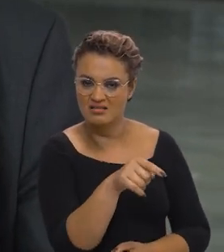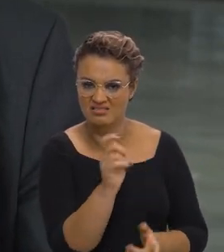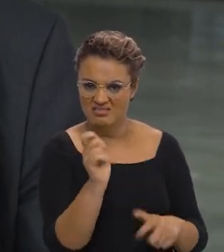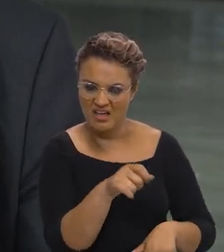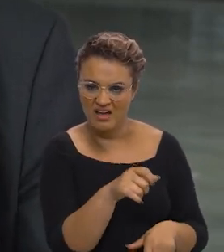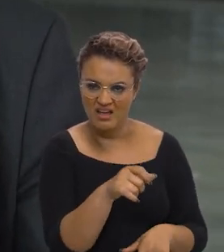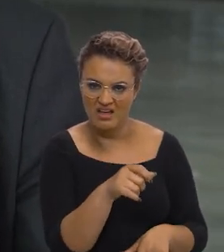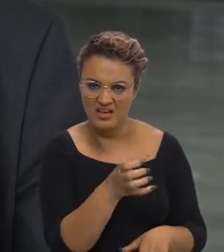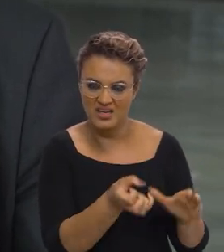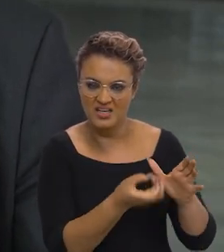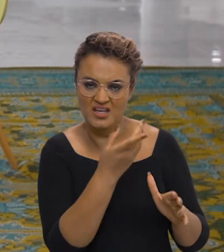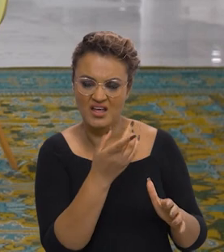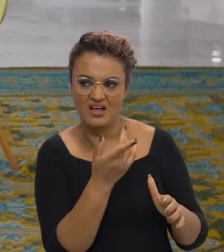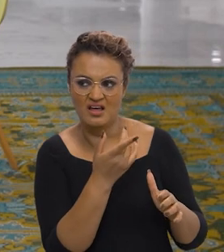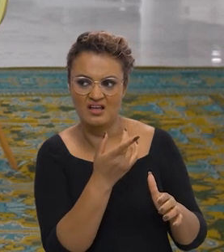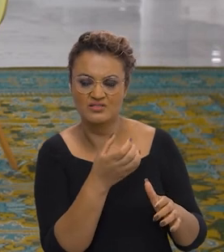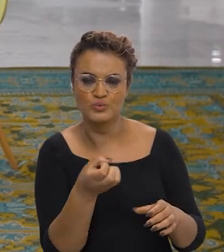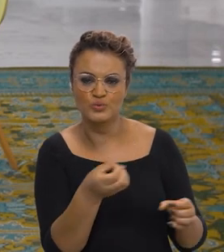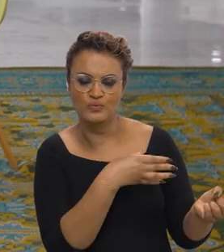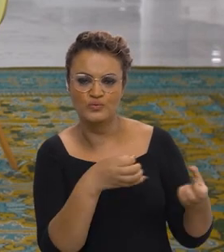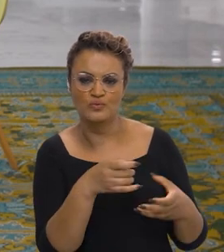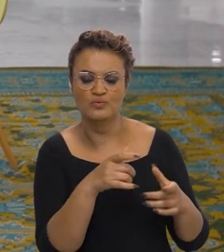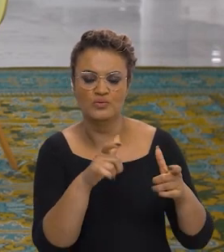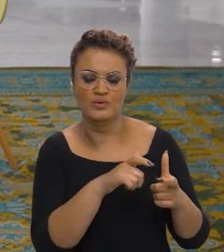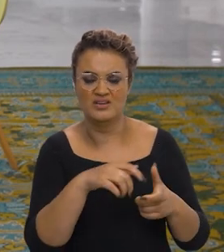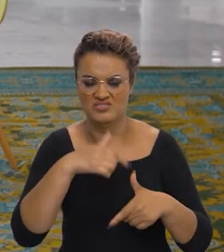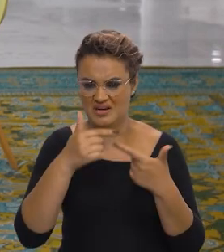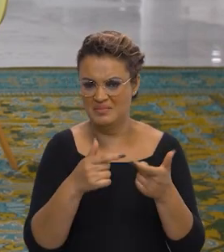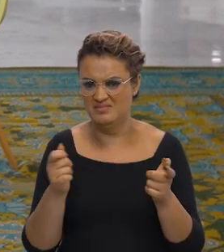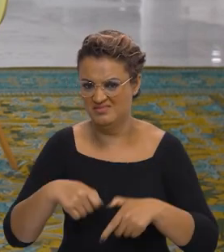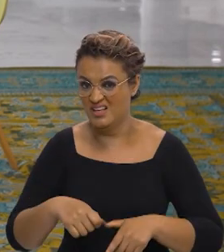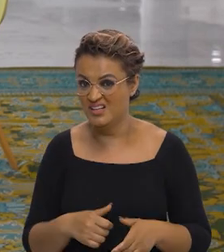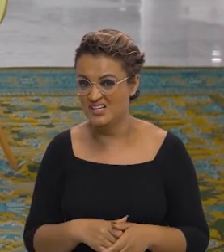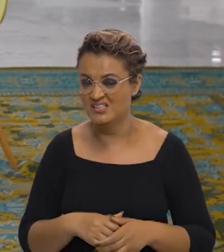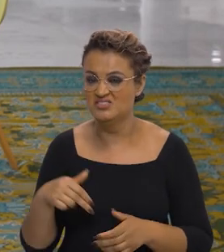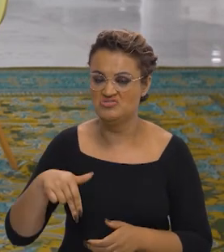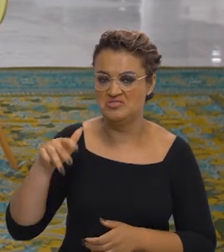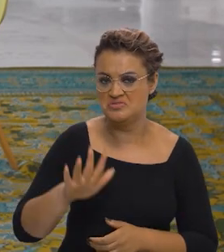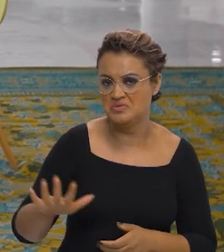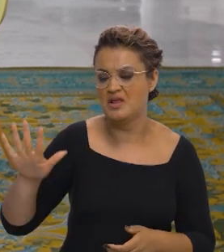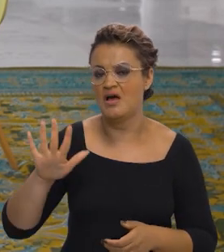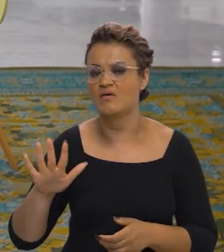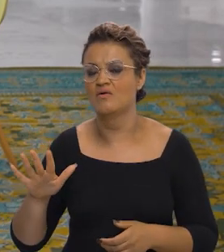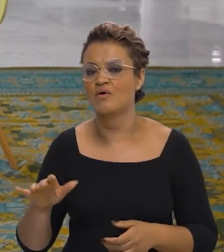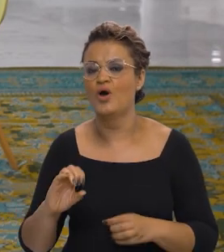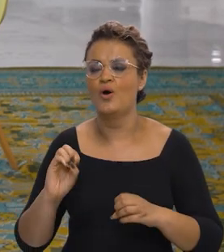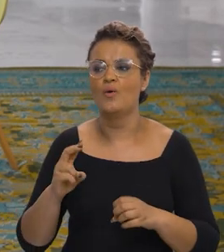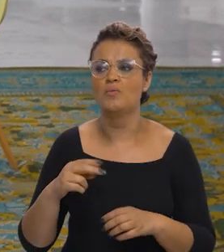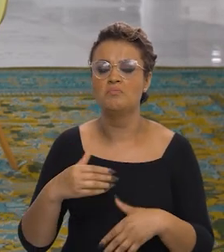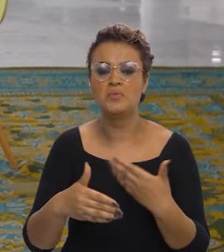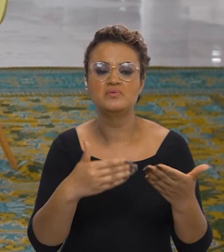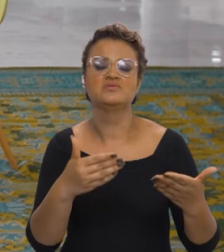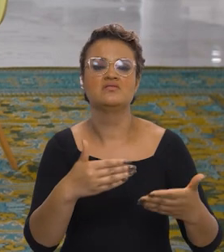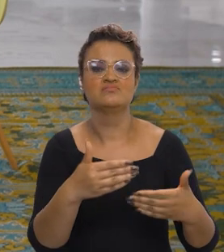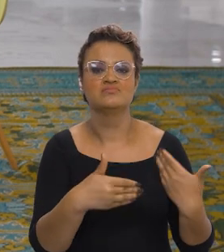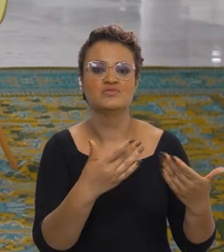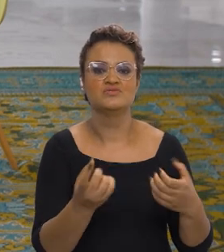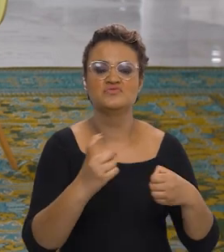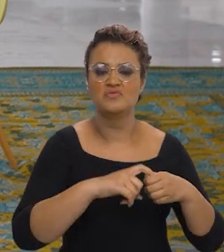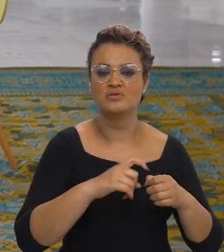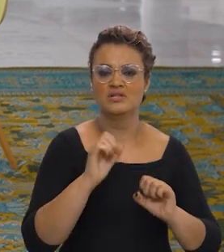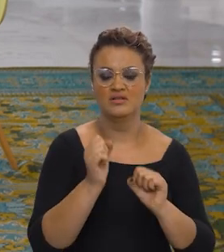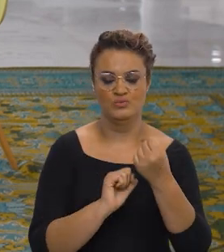ele pode gerar novos postos de trabalho nacionais, novos processos de